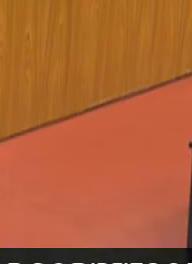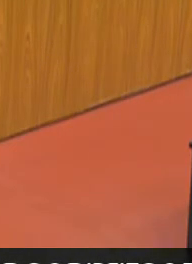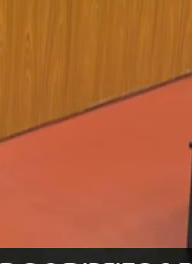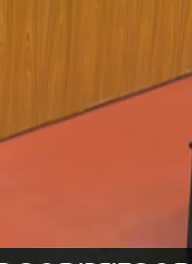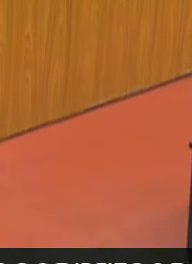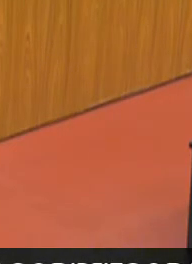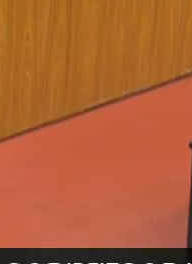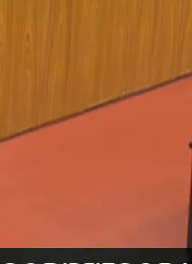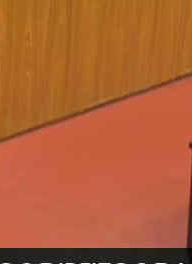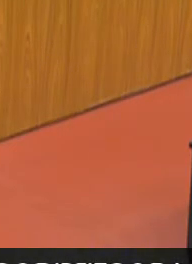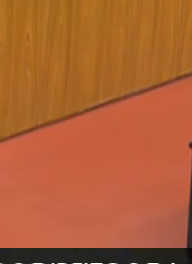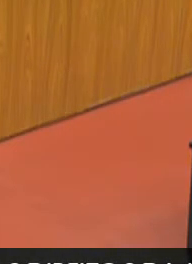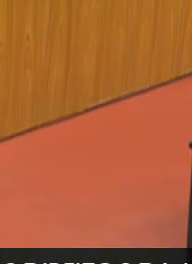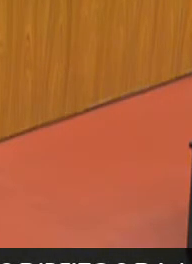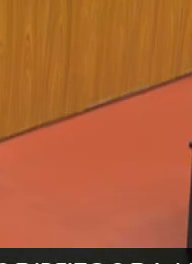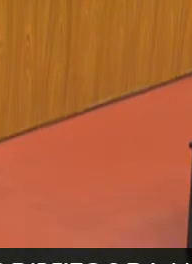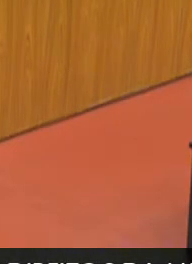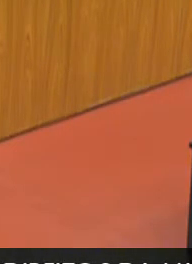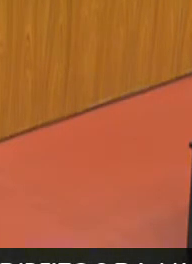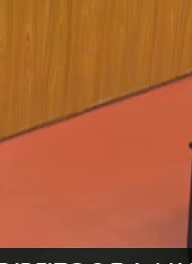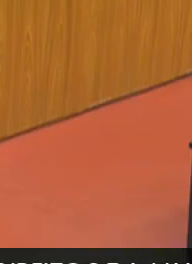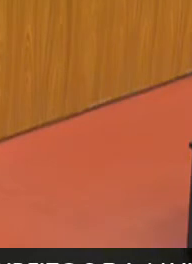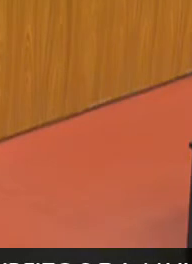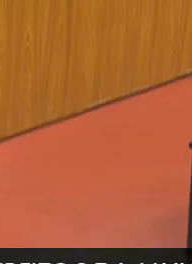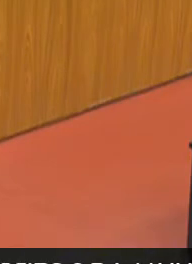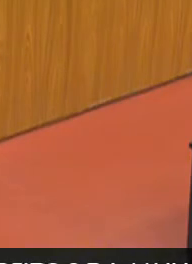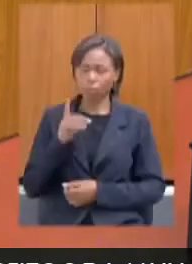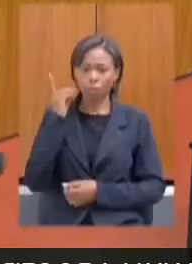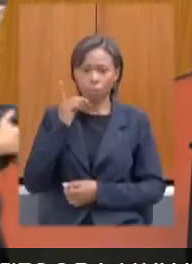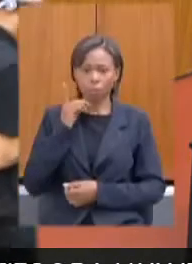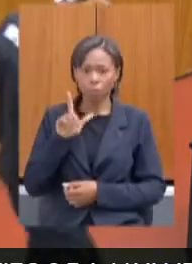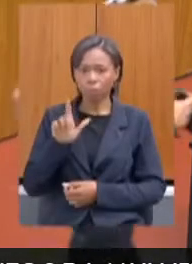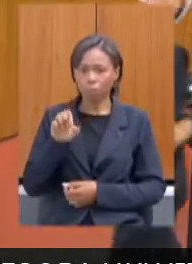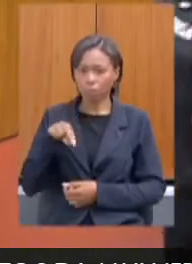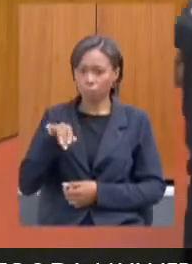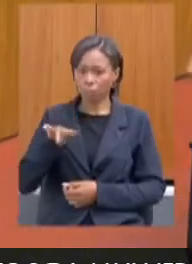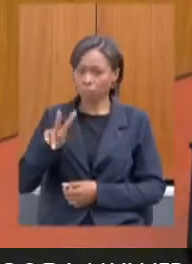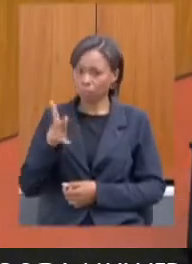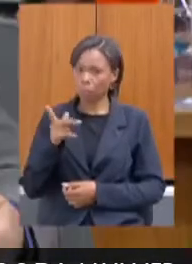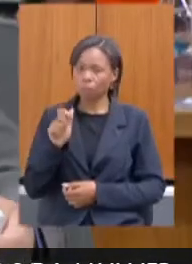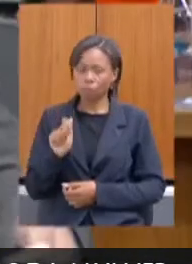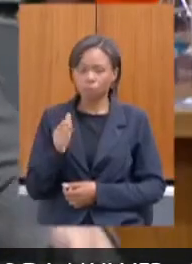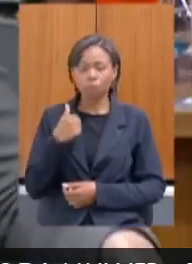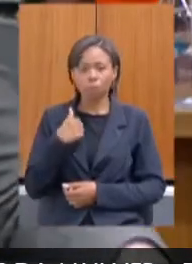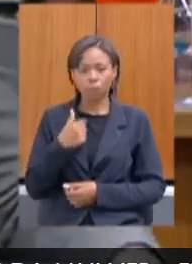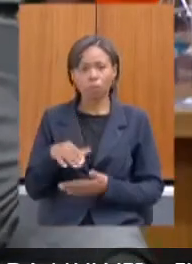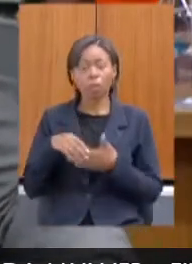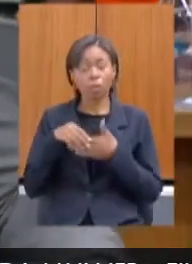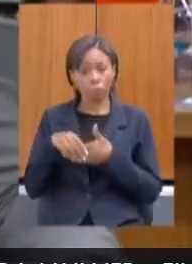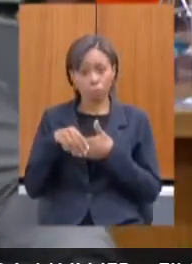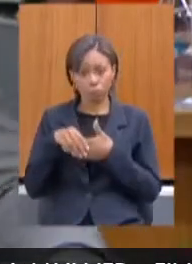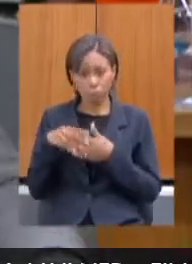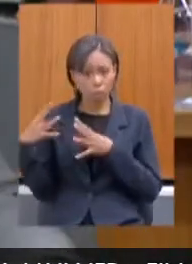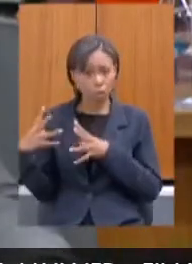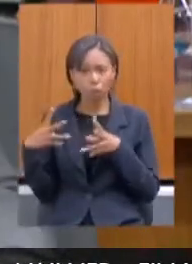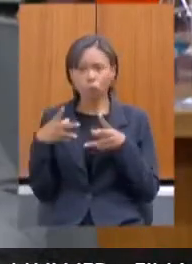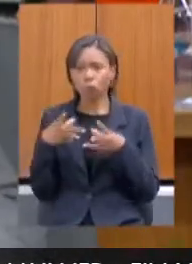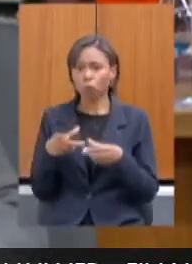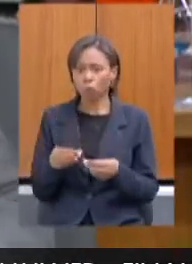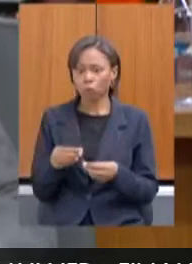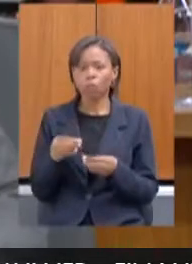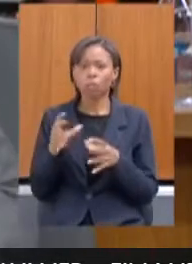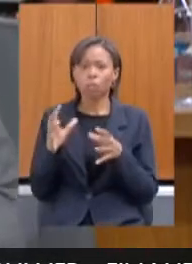Muito obrigada, presidente, deputada Leninha. Quero aqui cumprimentar a todas as